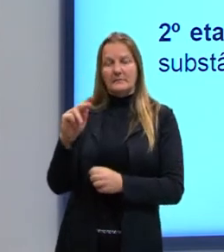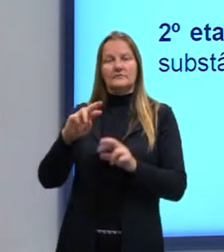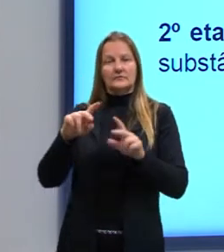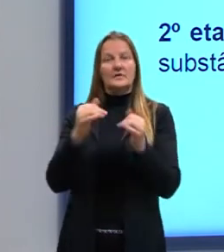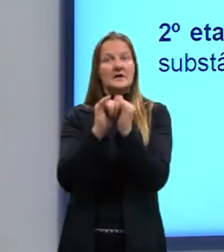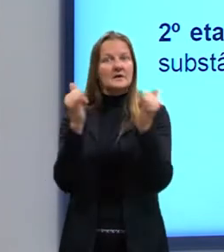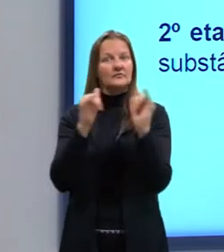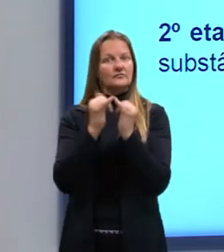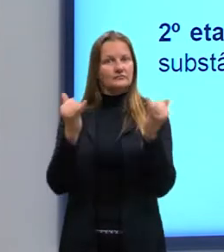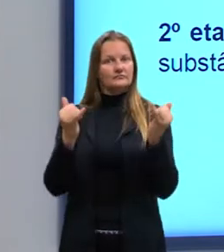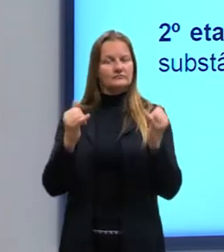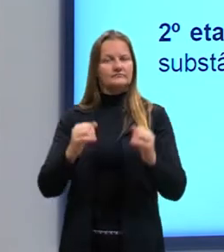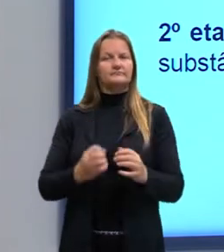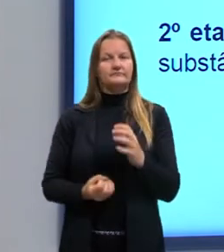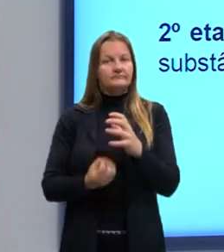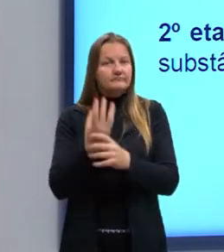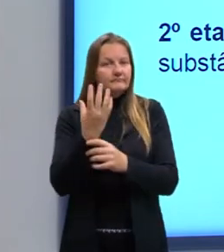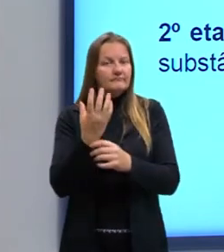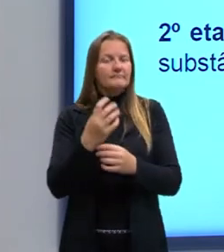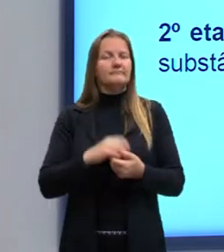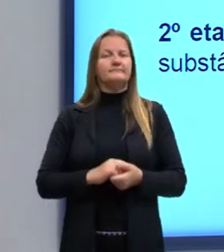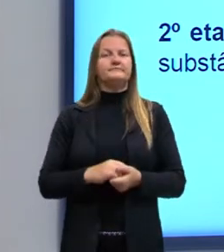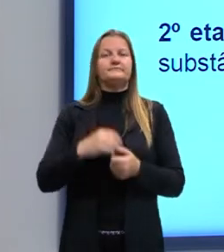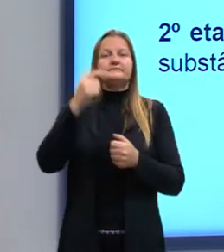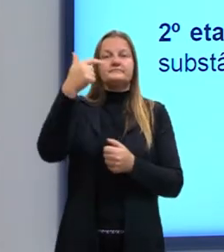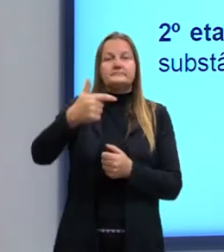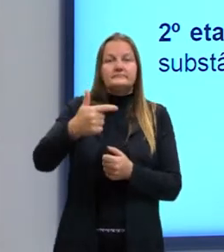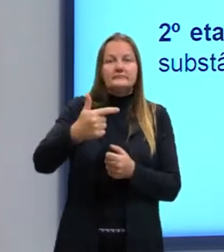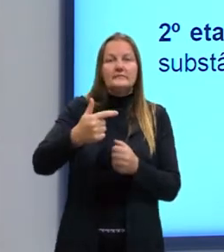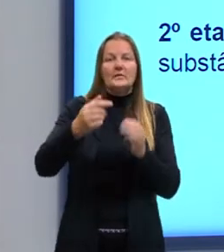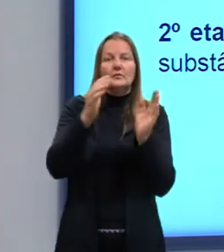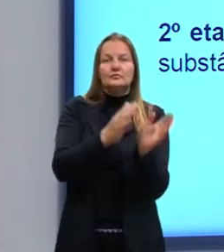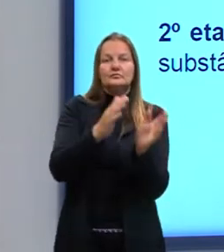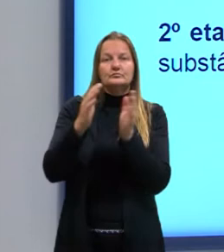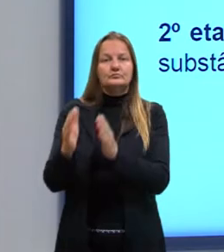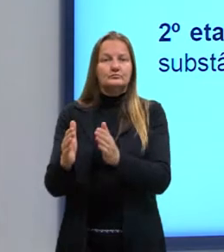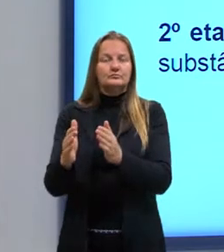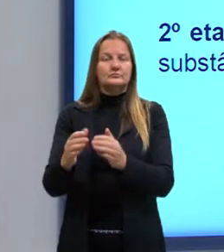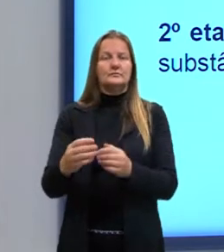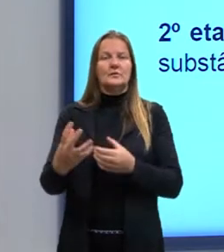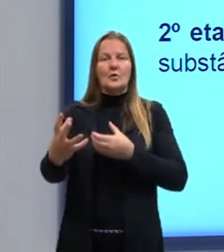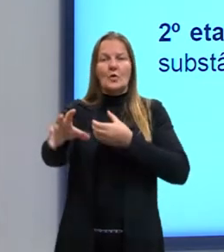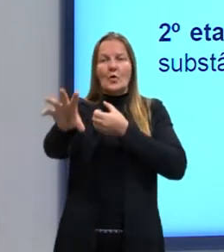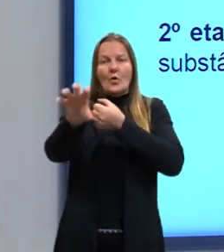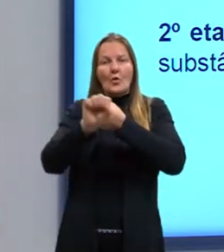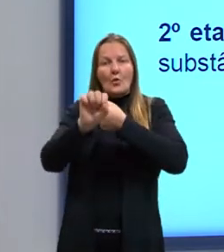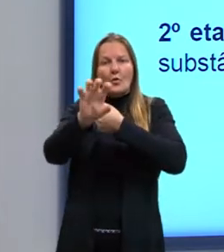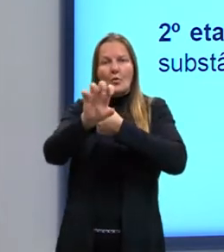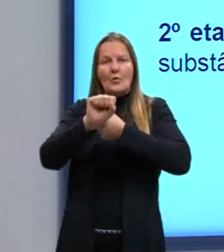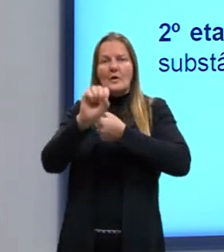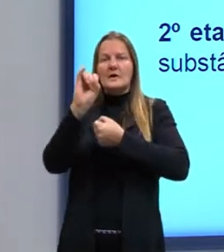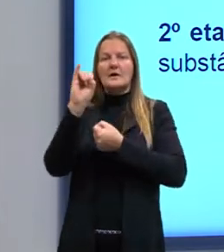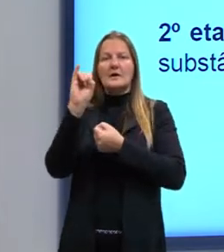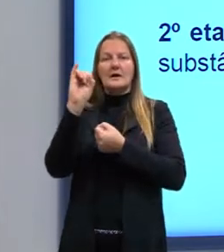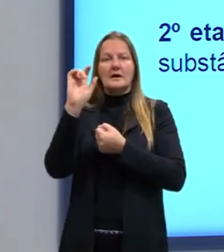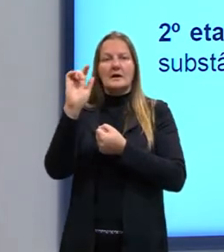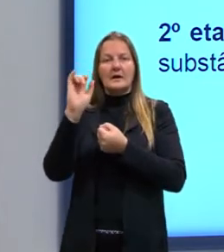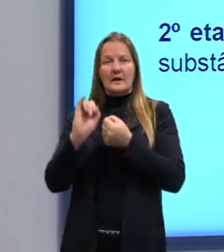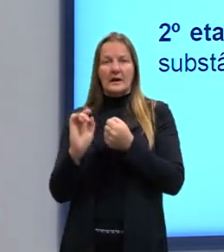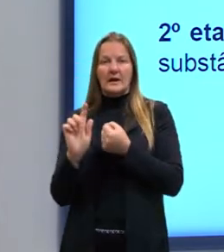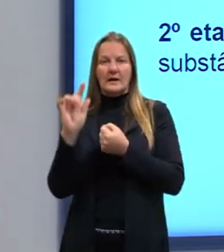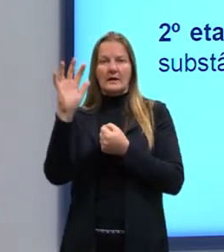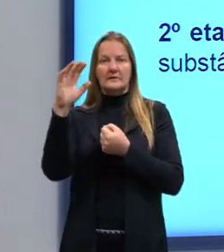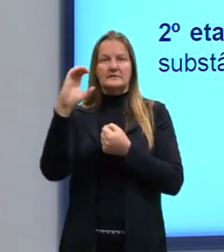A segunda etapa vai ocorrer a incorporação de gás carbônico para a obtenção